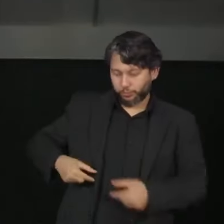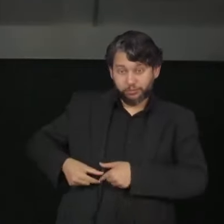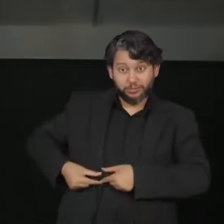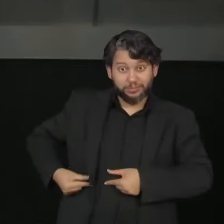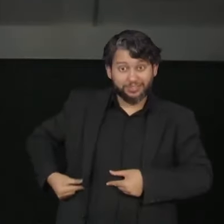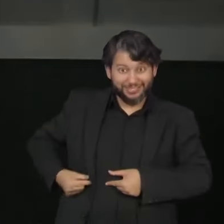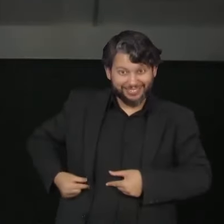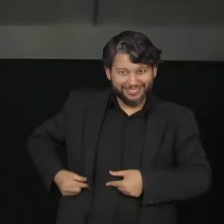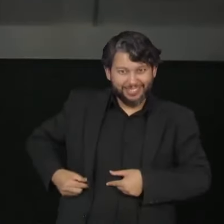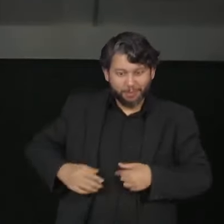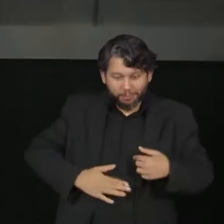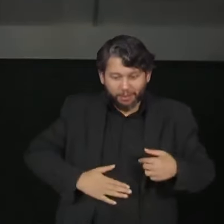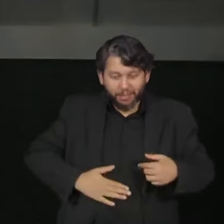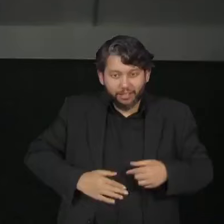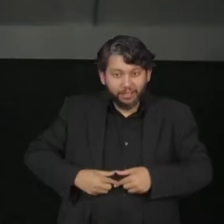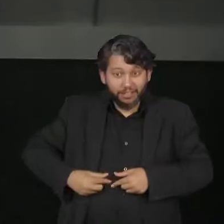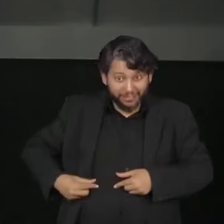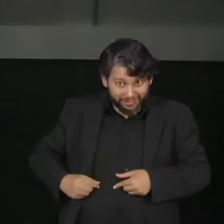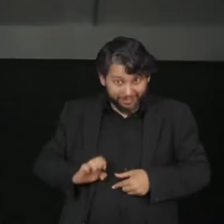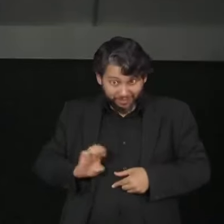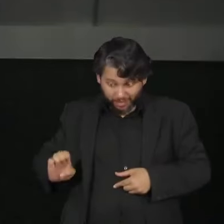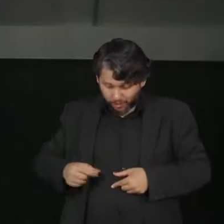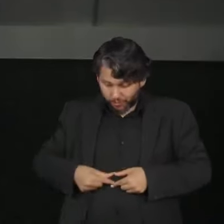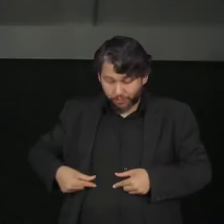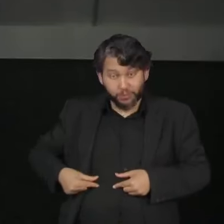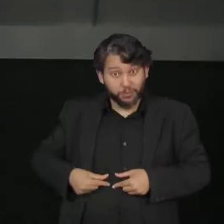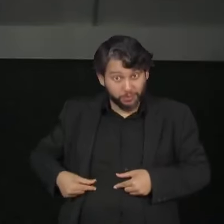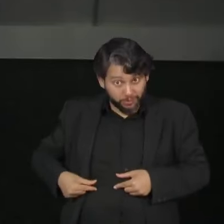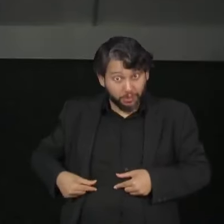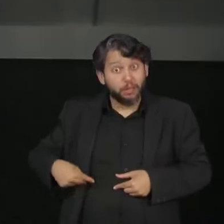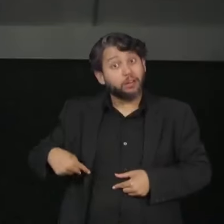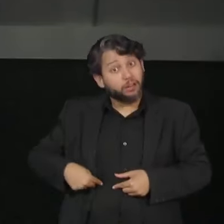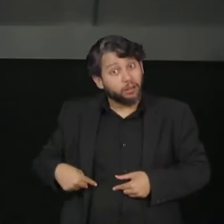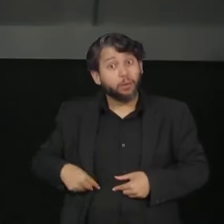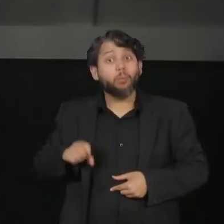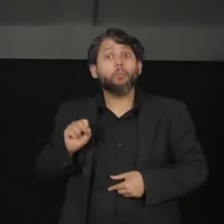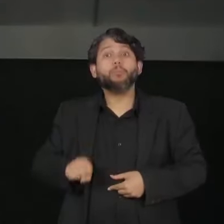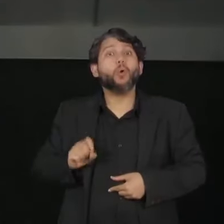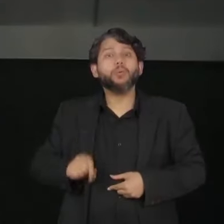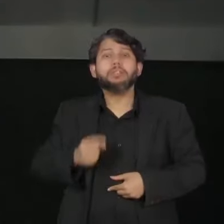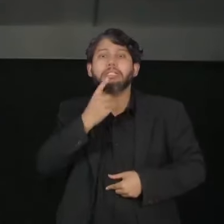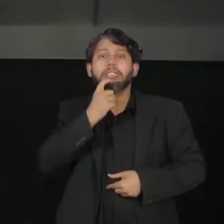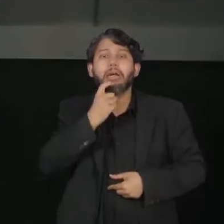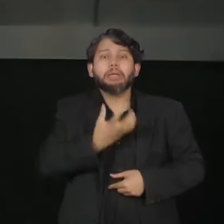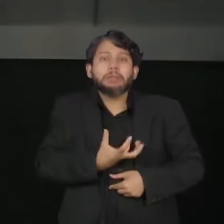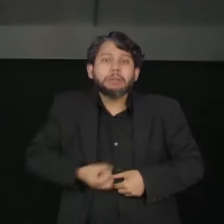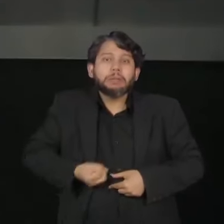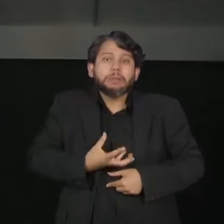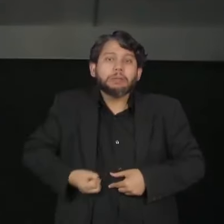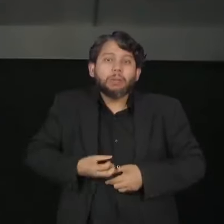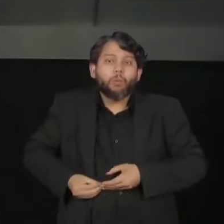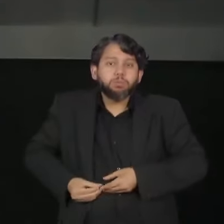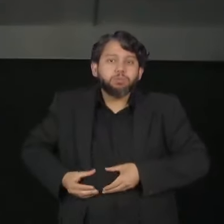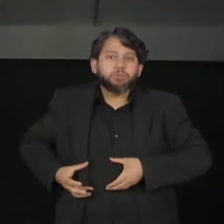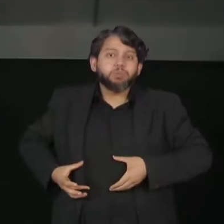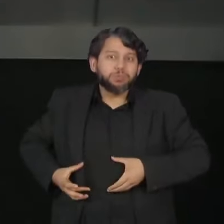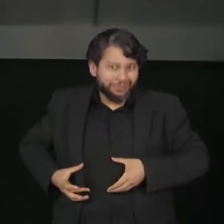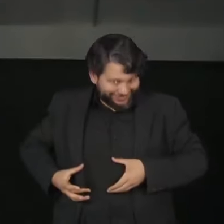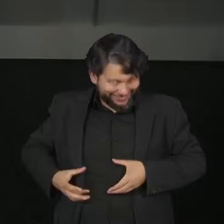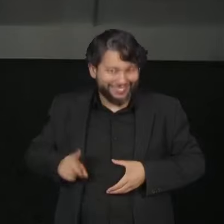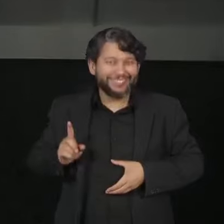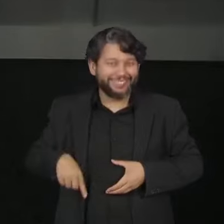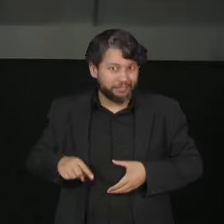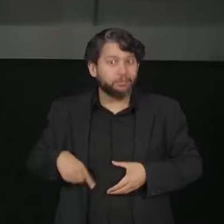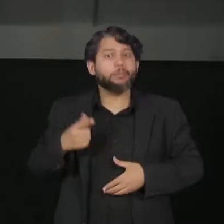temos na barriga, do lado esquerdo. Esse baço pode roubar o sangue, nós chamamos de sequestro esplênico,